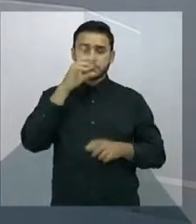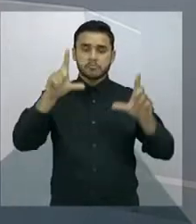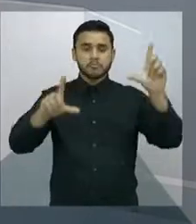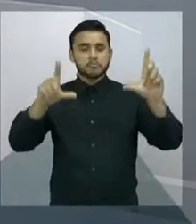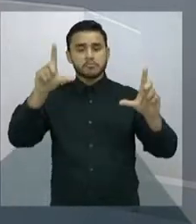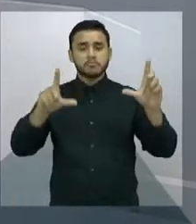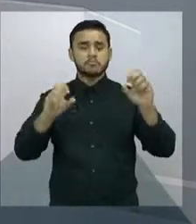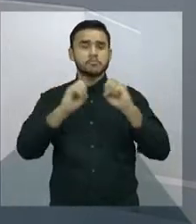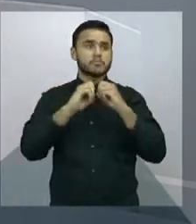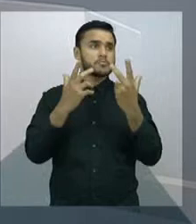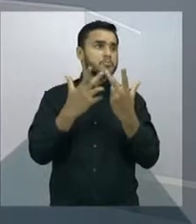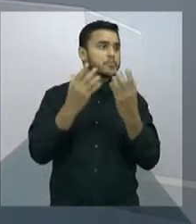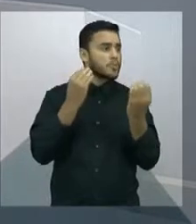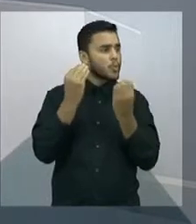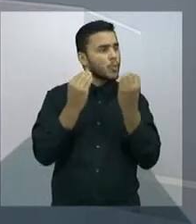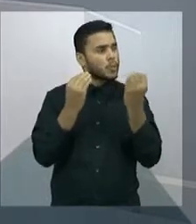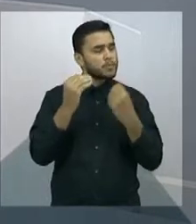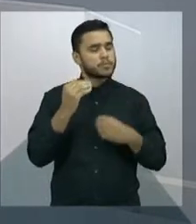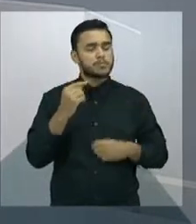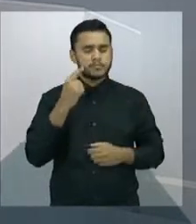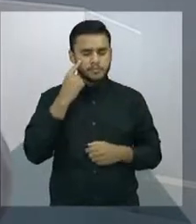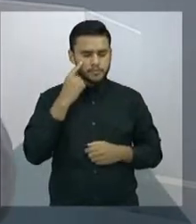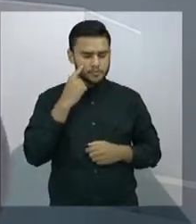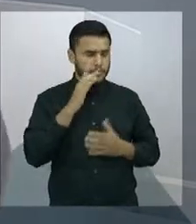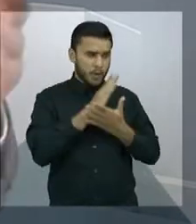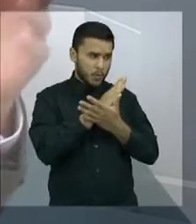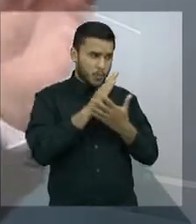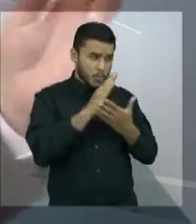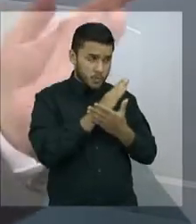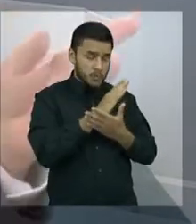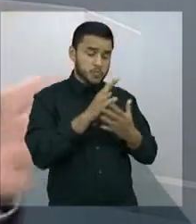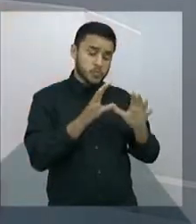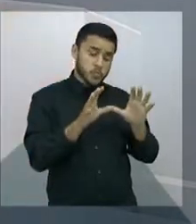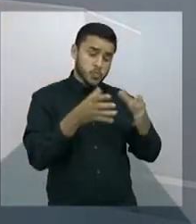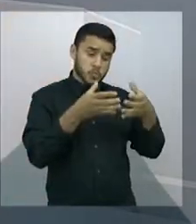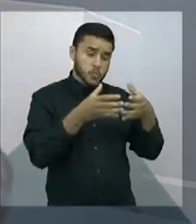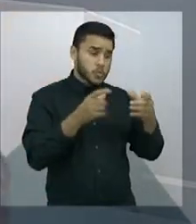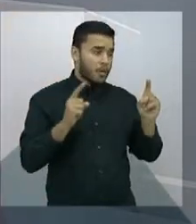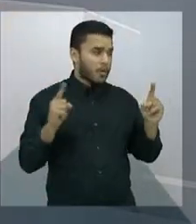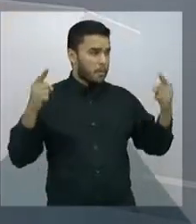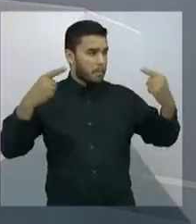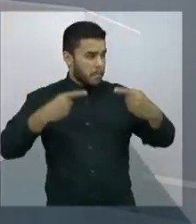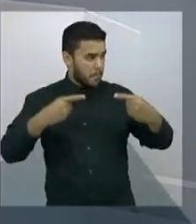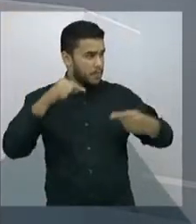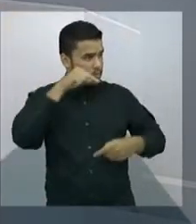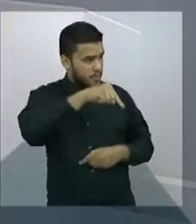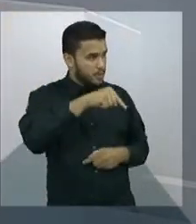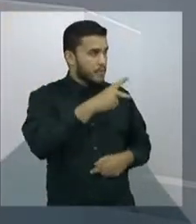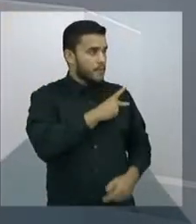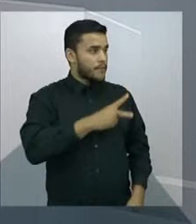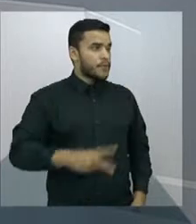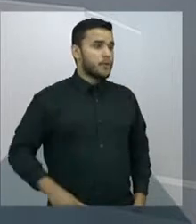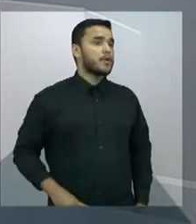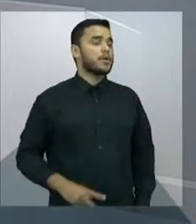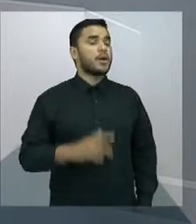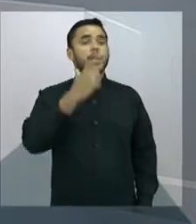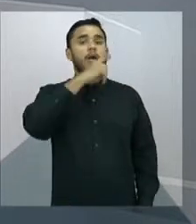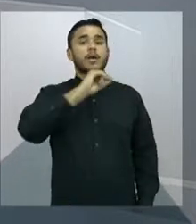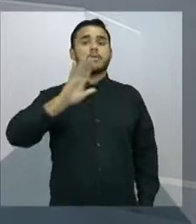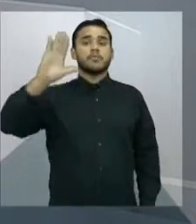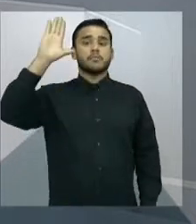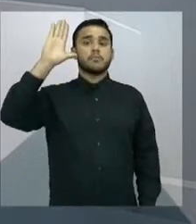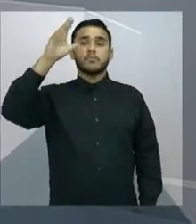alguns da oposição estão lançando, aqui lançando entre aspas, né? Um pré-candidato à